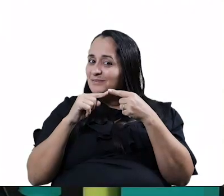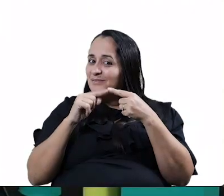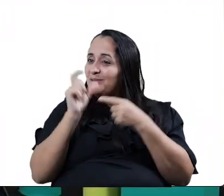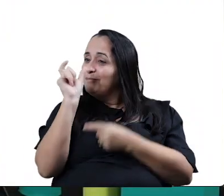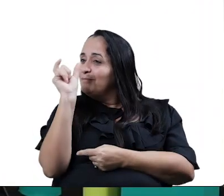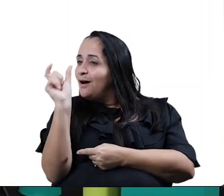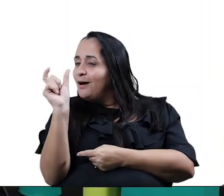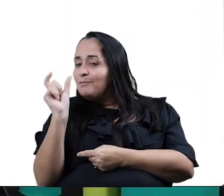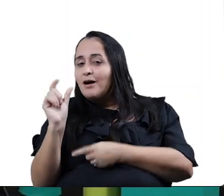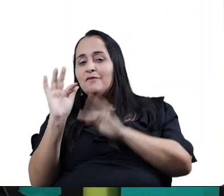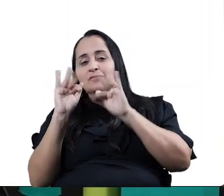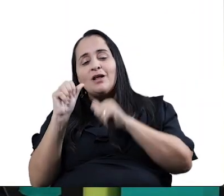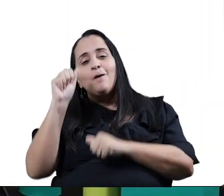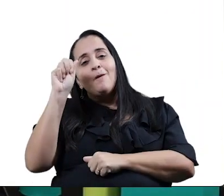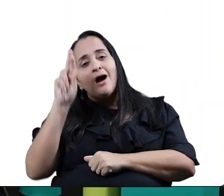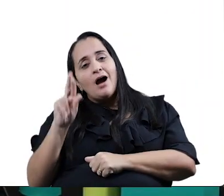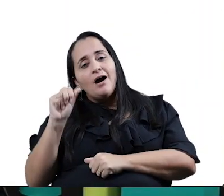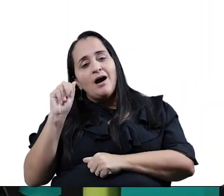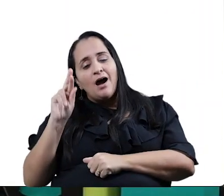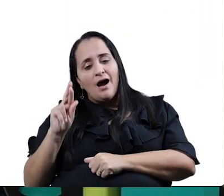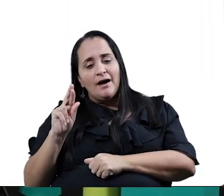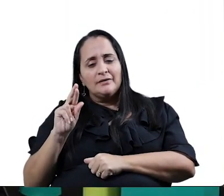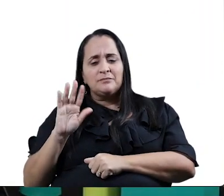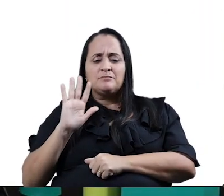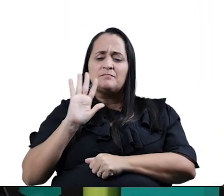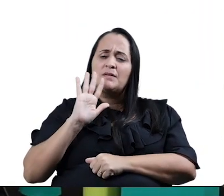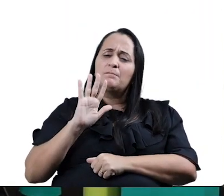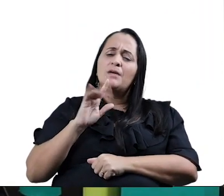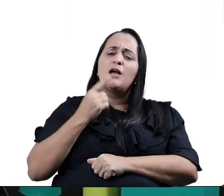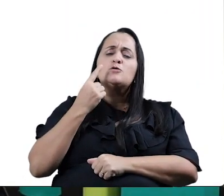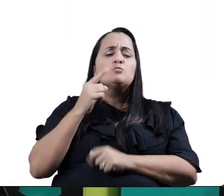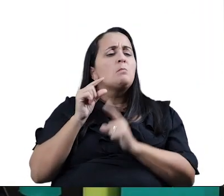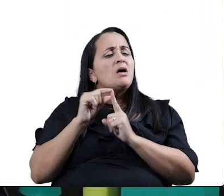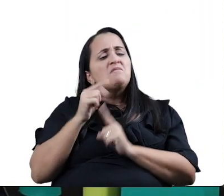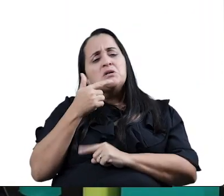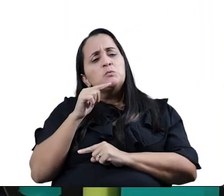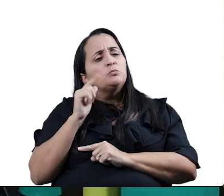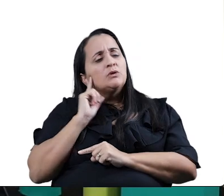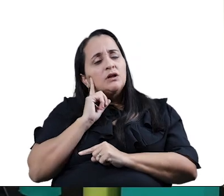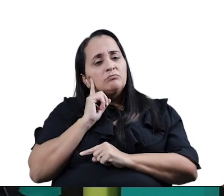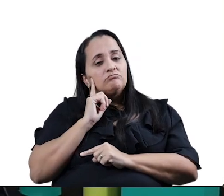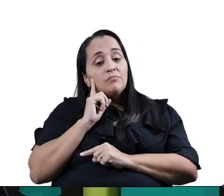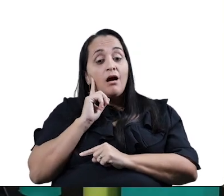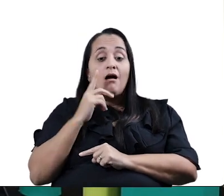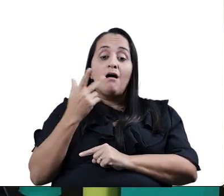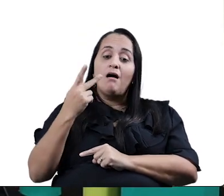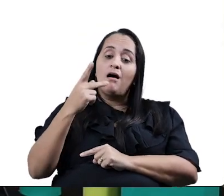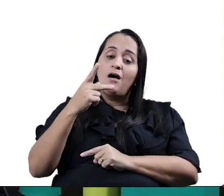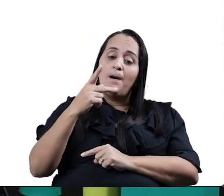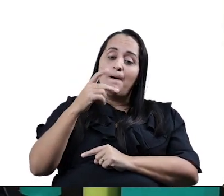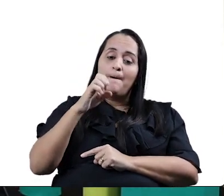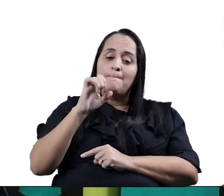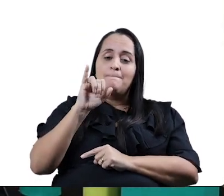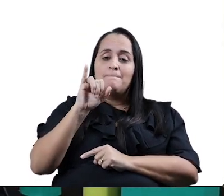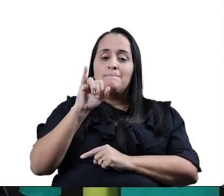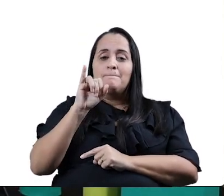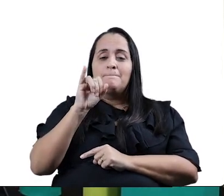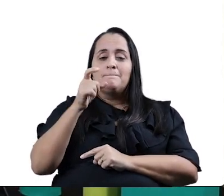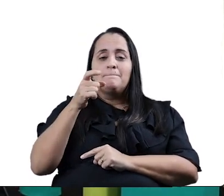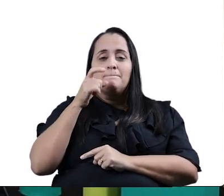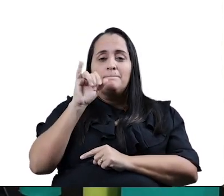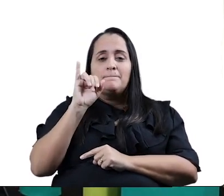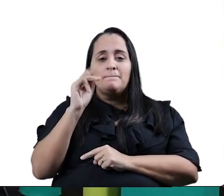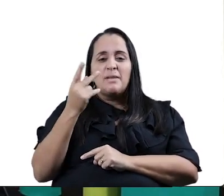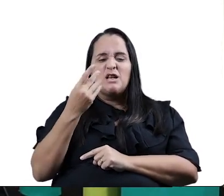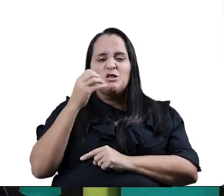Então, agora vamos pegar uma palavra que não está rimando. Peixinho. Por exemplo.